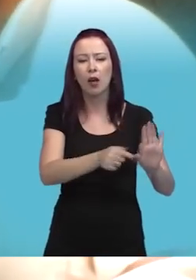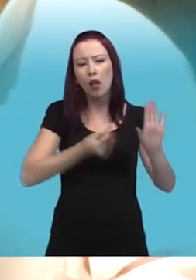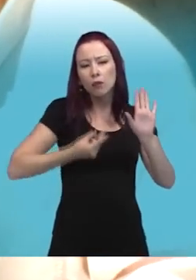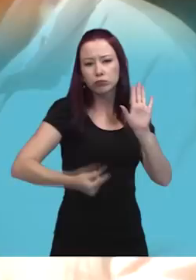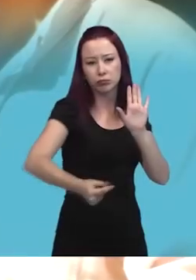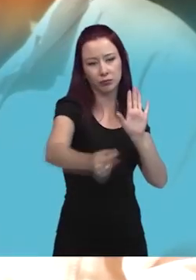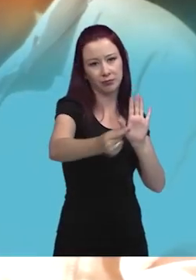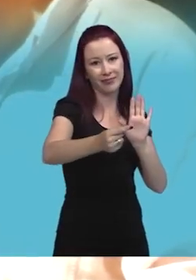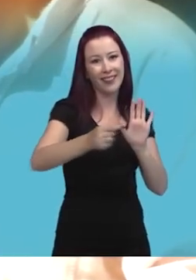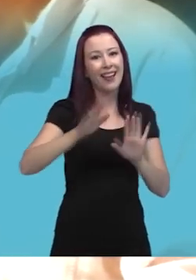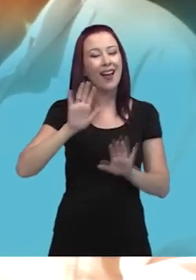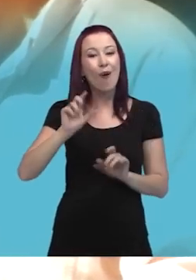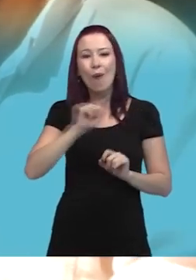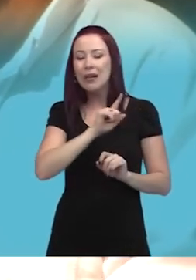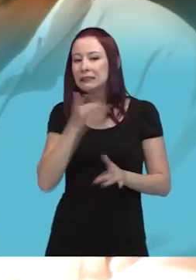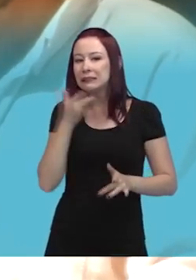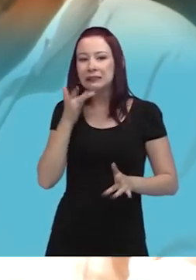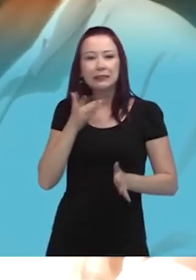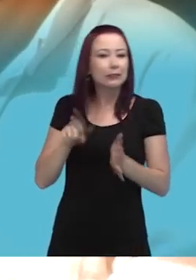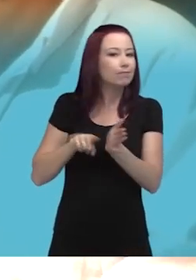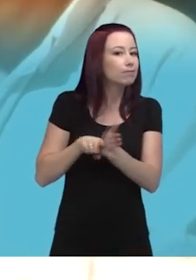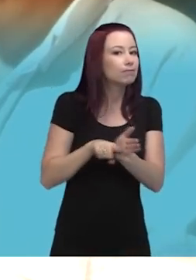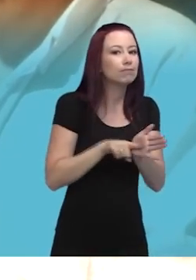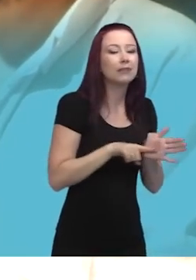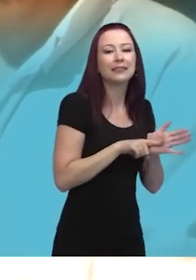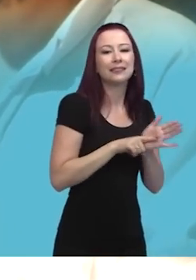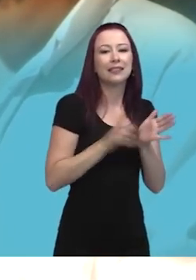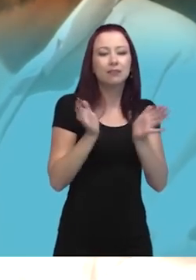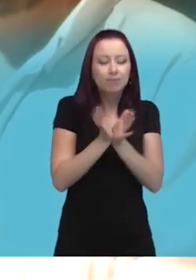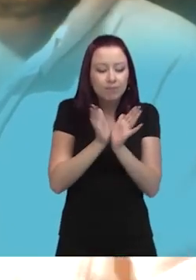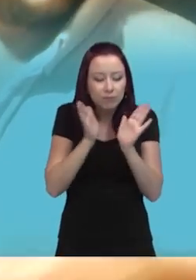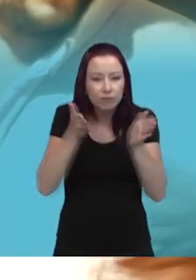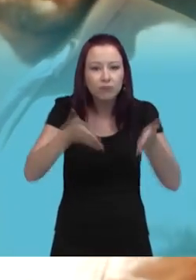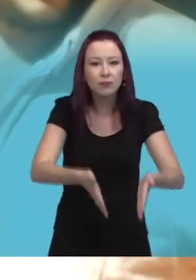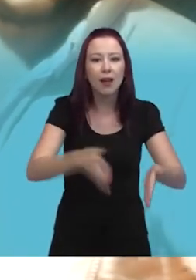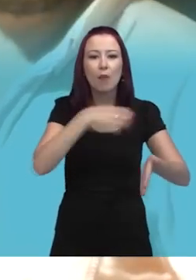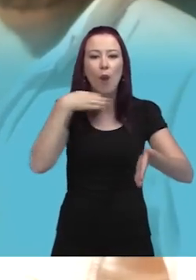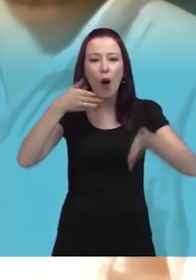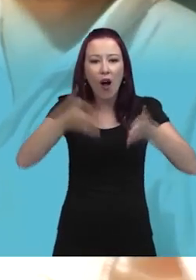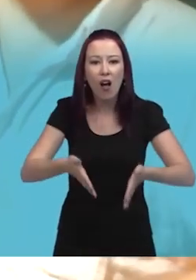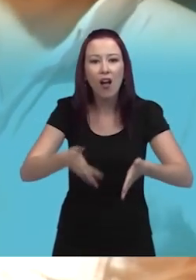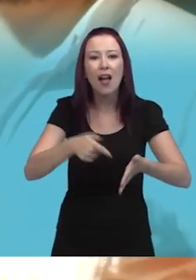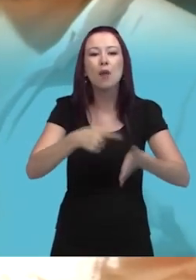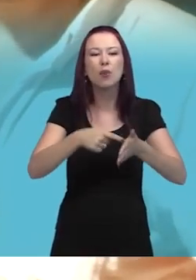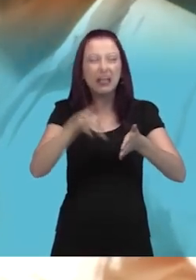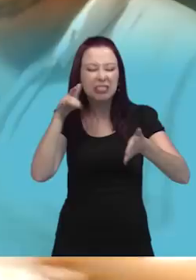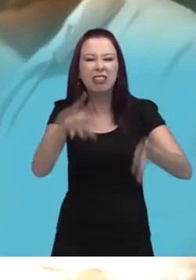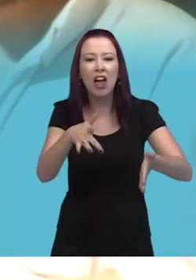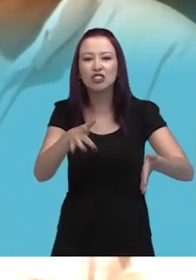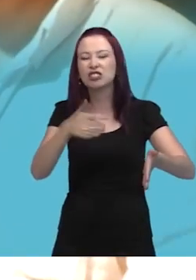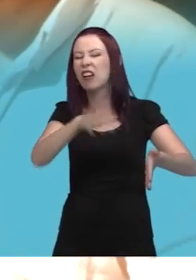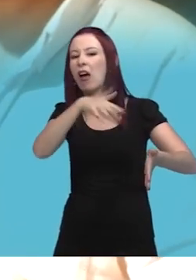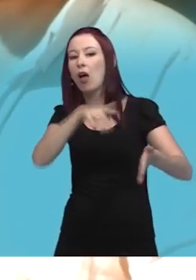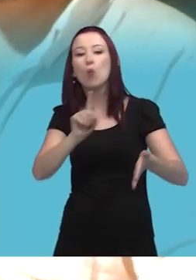para permanecerem. Eu acho que esse é o grande tesão, é o grande barato do sepultamento humano. Ele não está ali por acaso, ele não foi deixado para trás. Ele foi